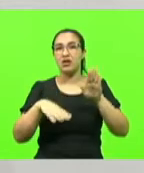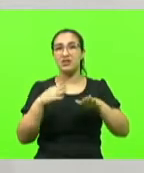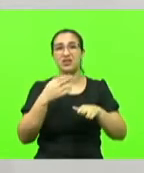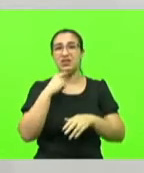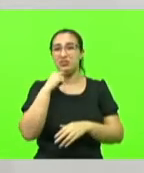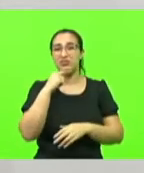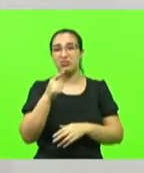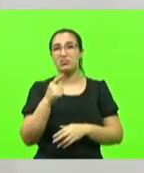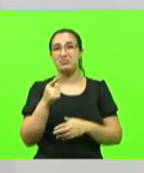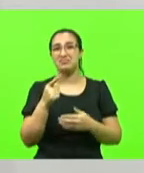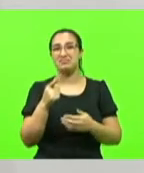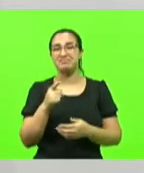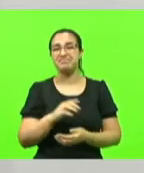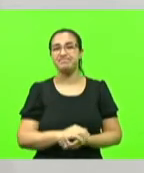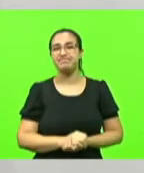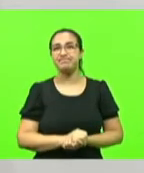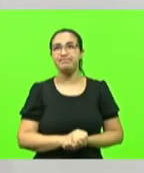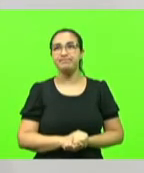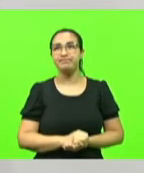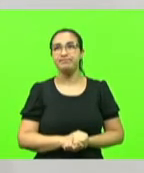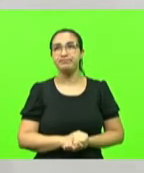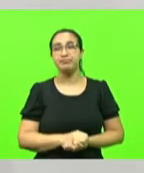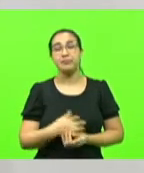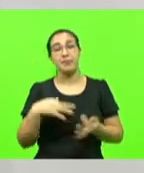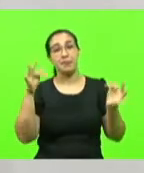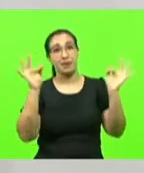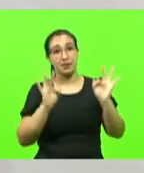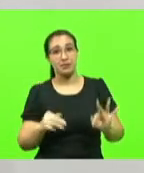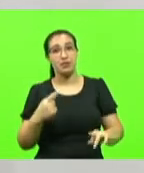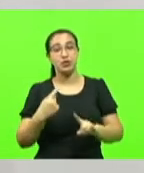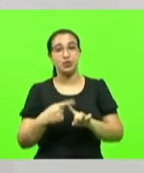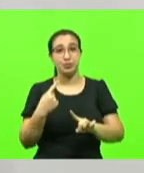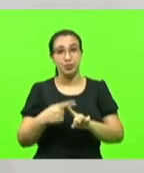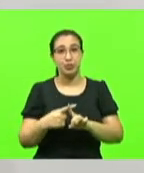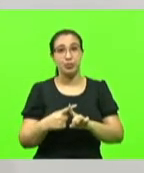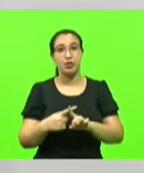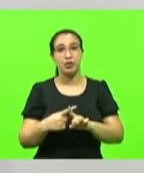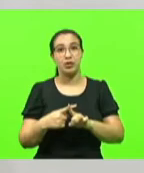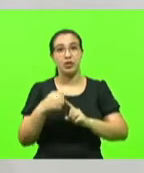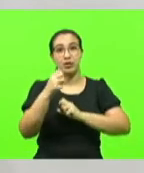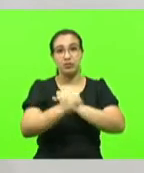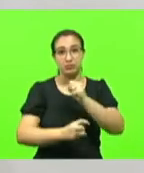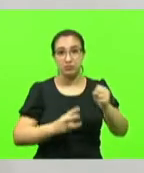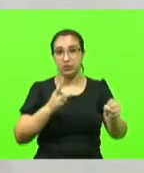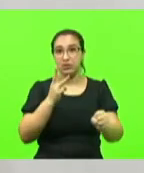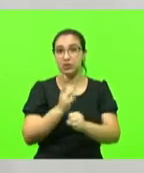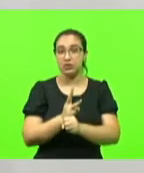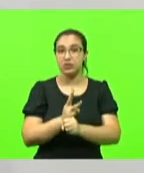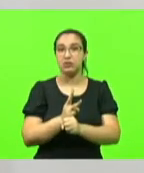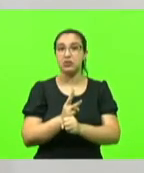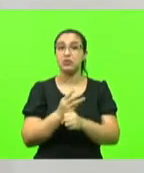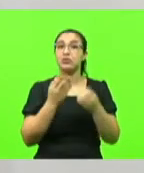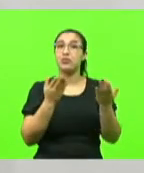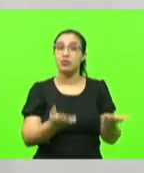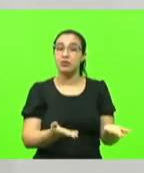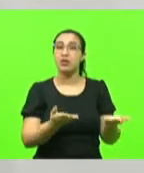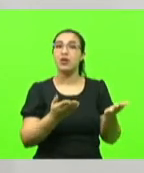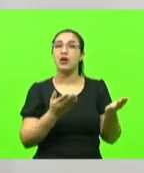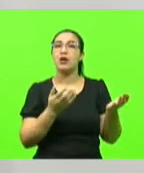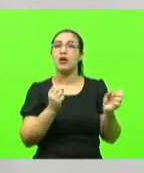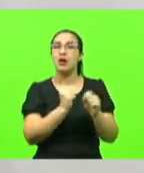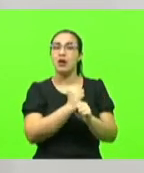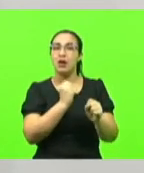da rodovia feliz porque finalmente depois de três anos a recuperação da rodovia que já